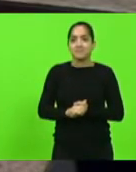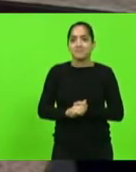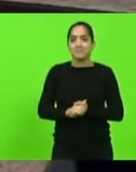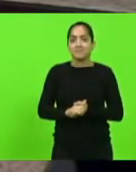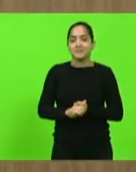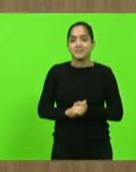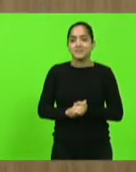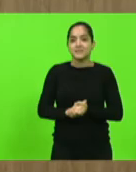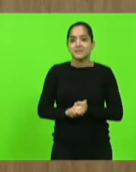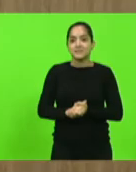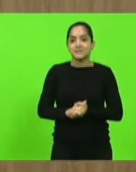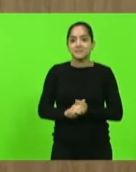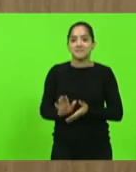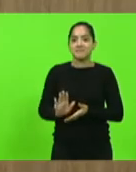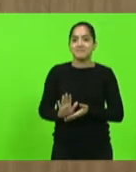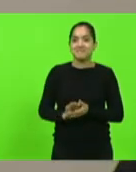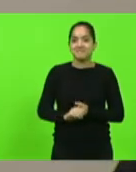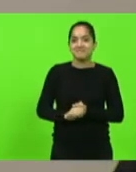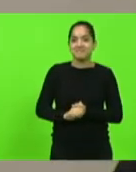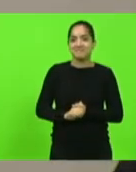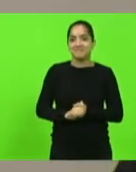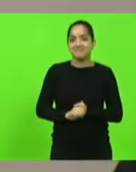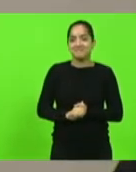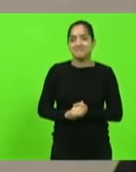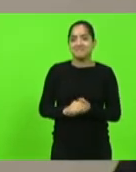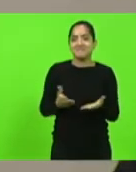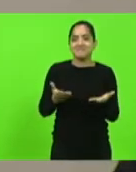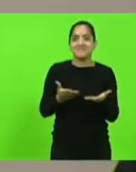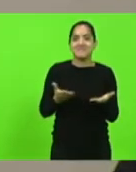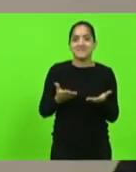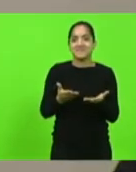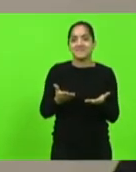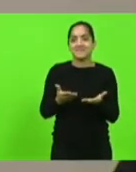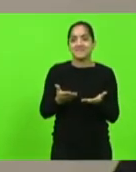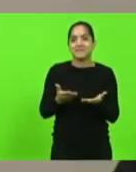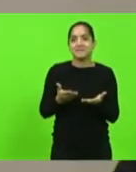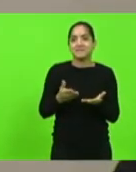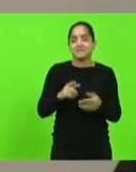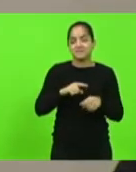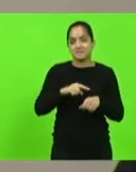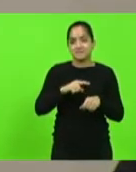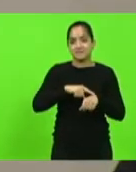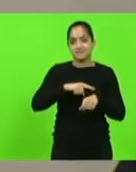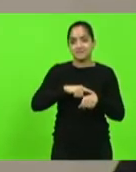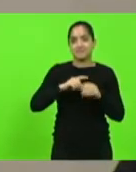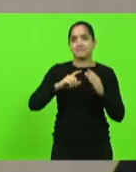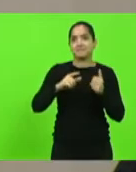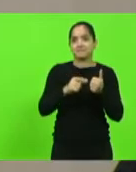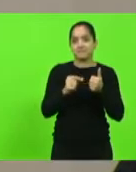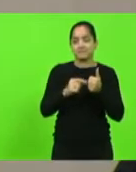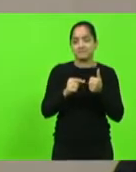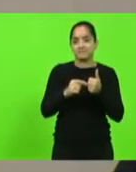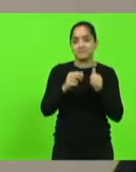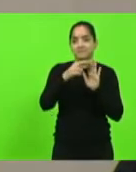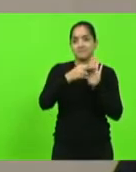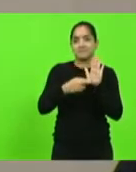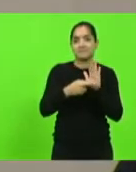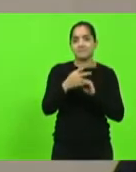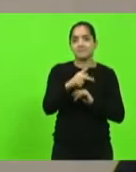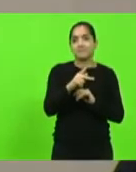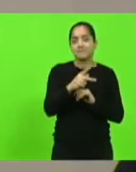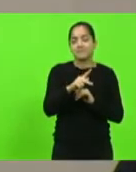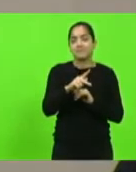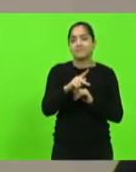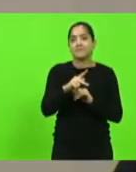Obrigado, deputada. Consonância com o parágrafo primeiro do artigo 106 do Regimento Interno, doa